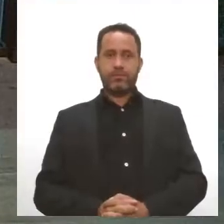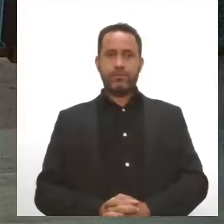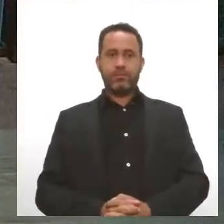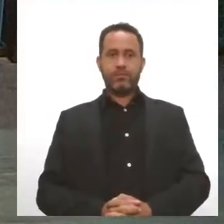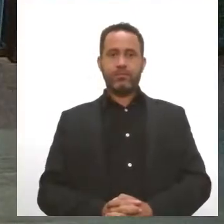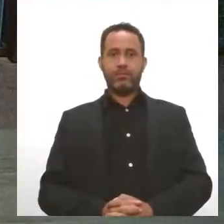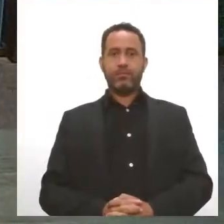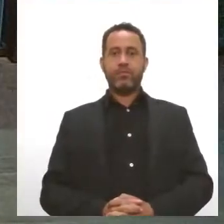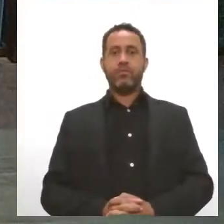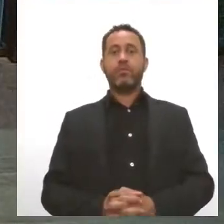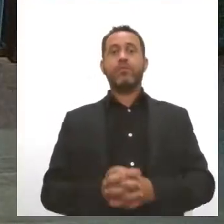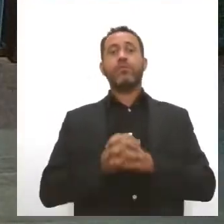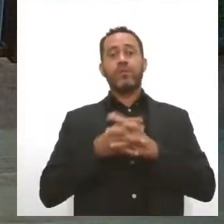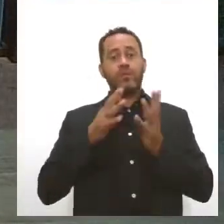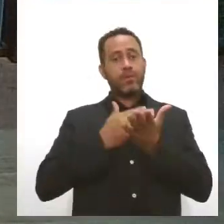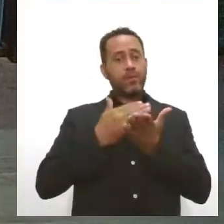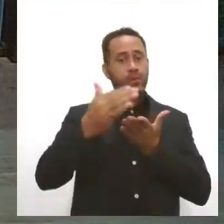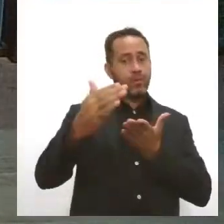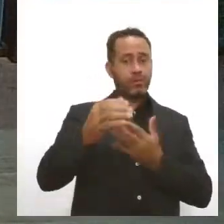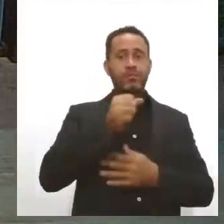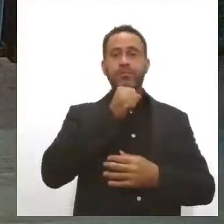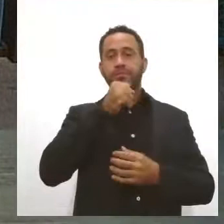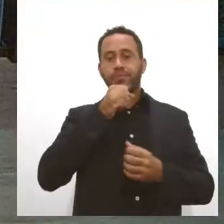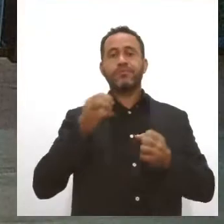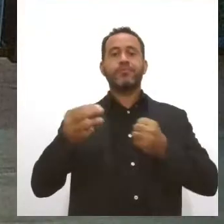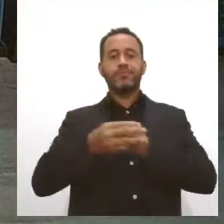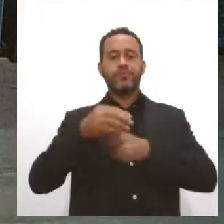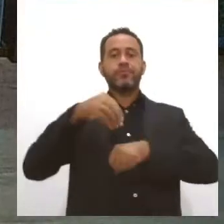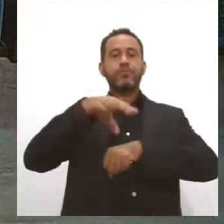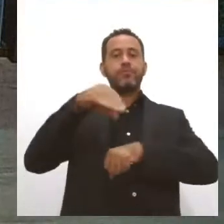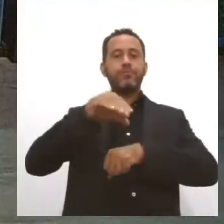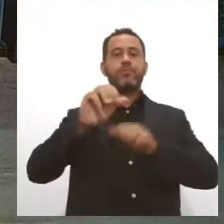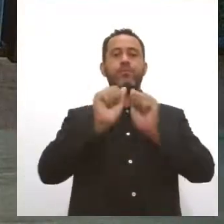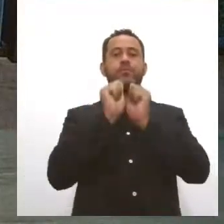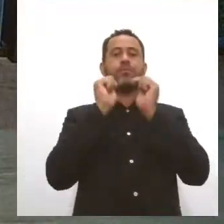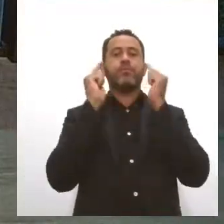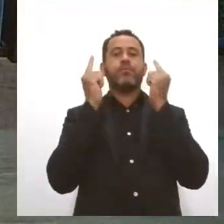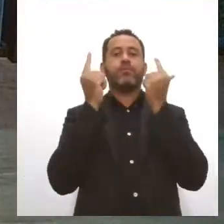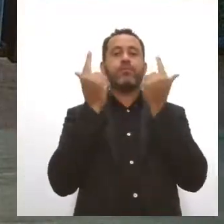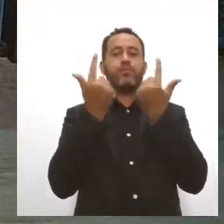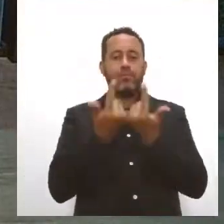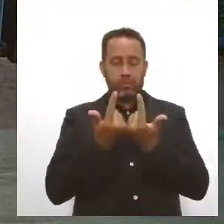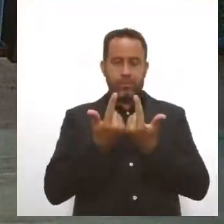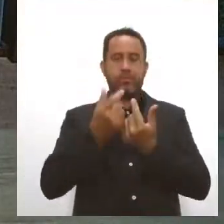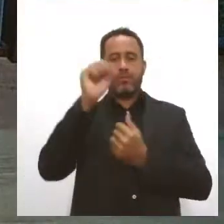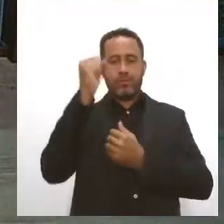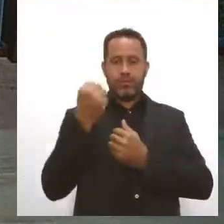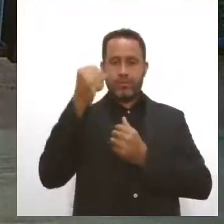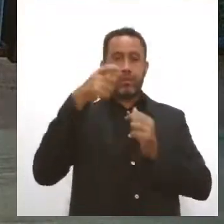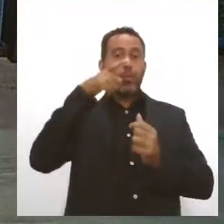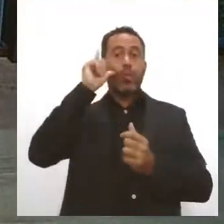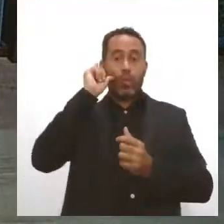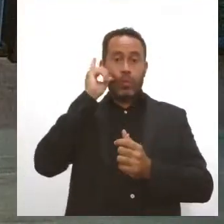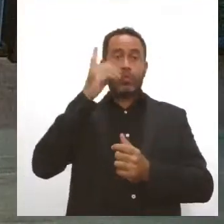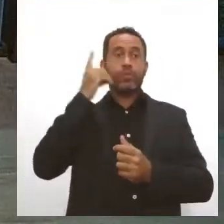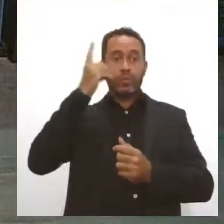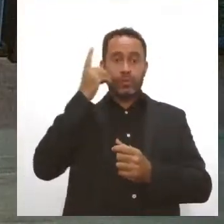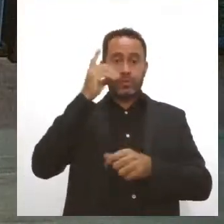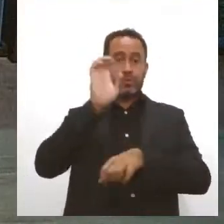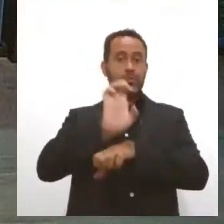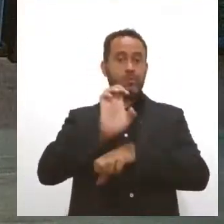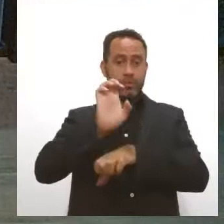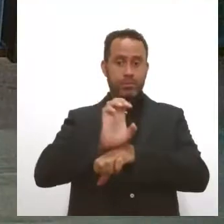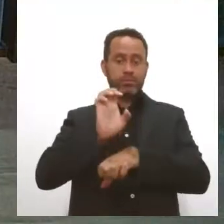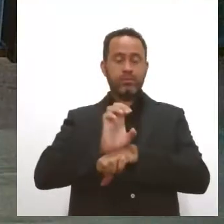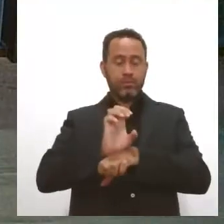Como de praxe, gente inicia o jornal com as notícias da Assembleia Legislativa de Sergipe. Onde os deputados estaduais se reuniram